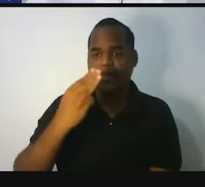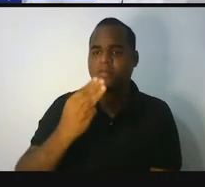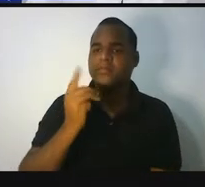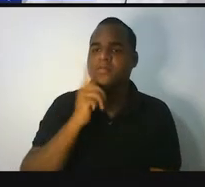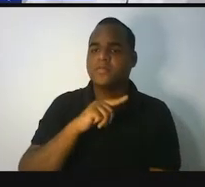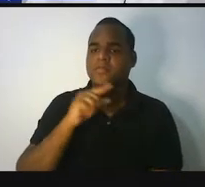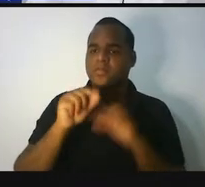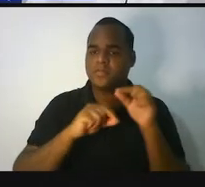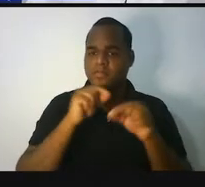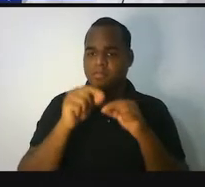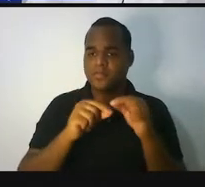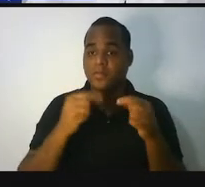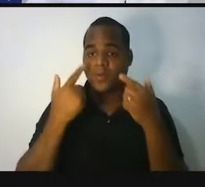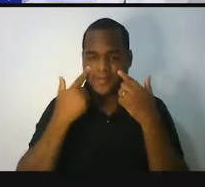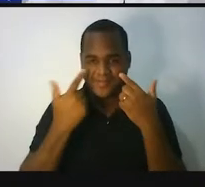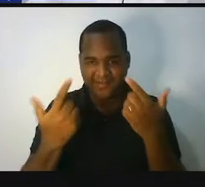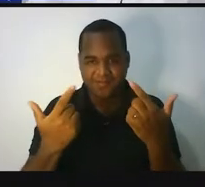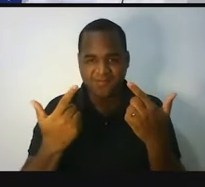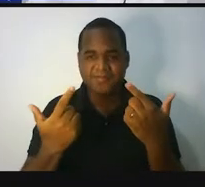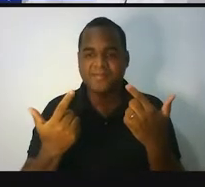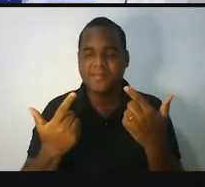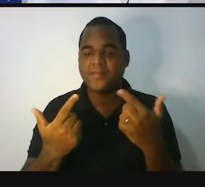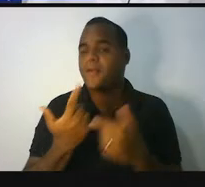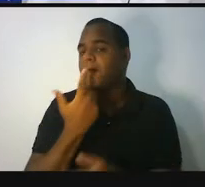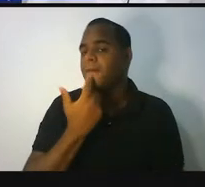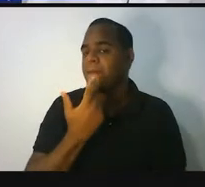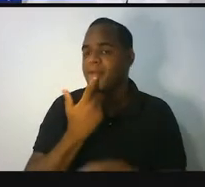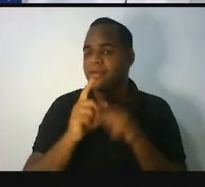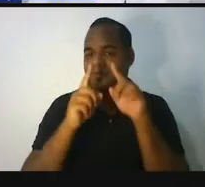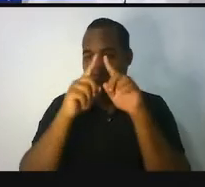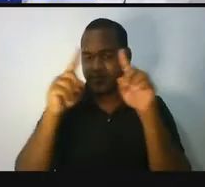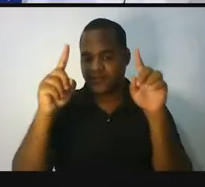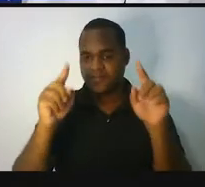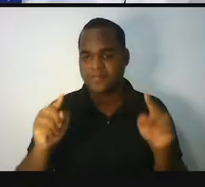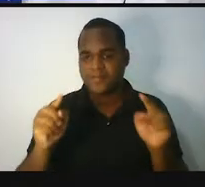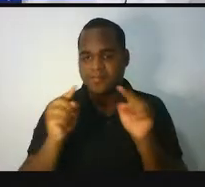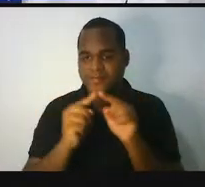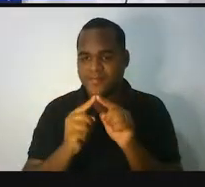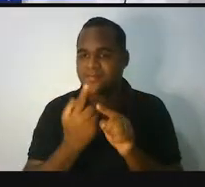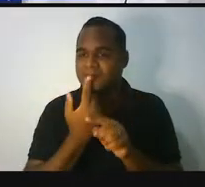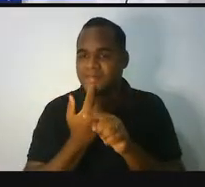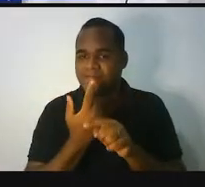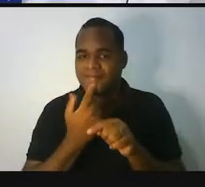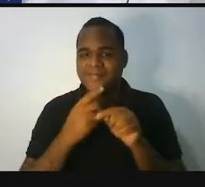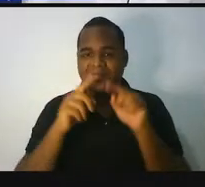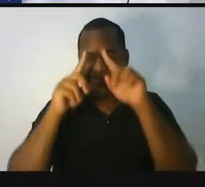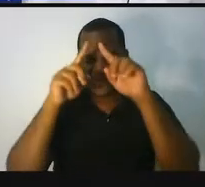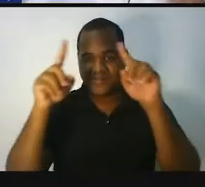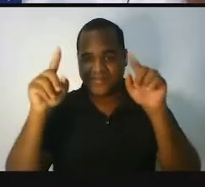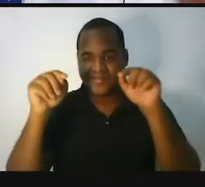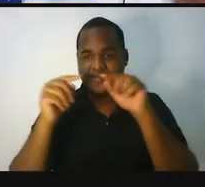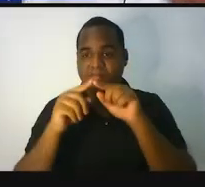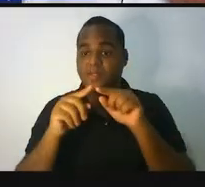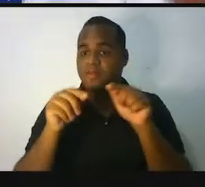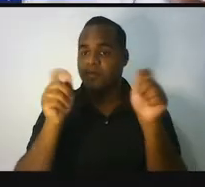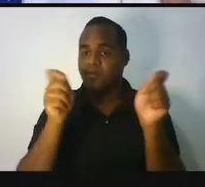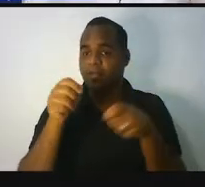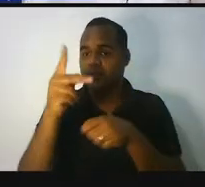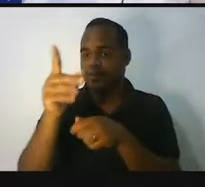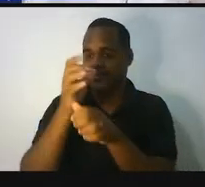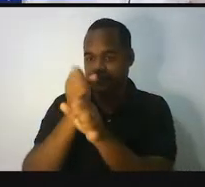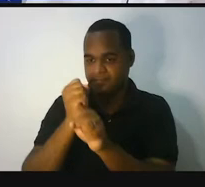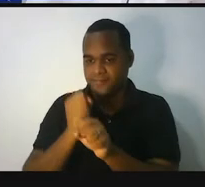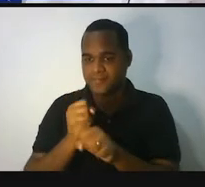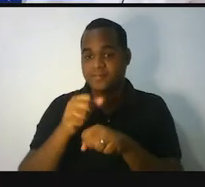Ficaria preenchida assim, ó, destacado aqui de vermelho, tá vendo? Então, depois que você calculasse com o